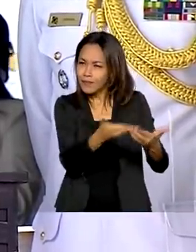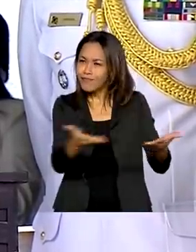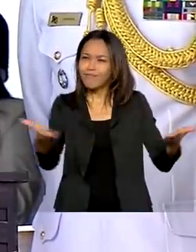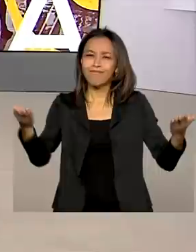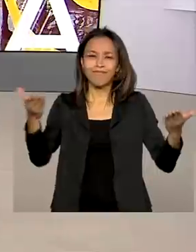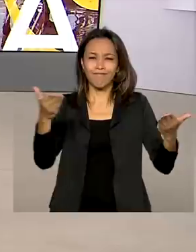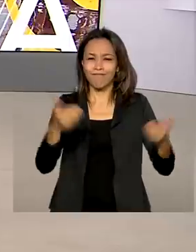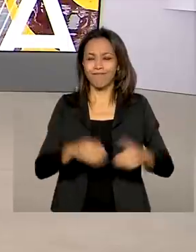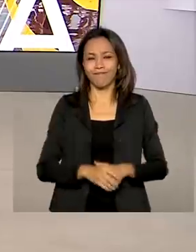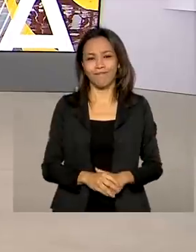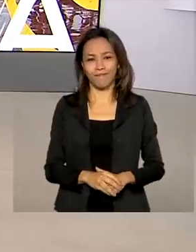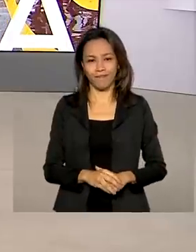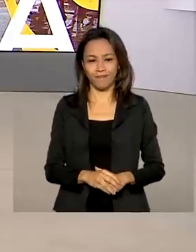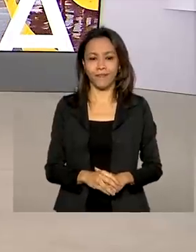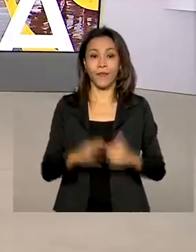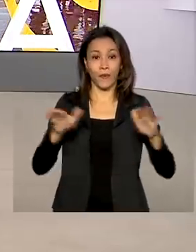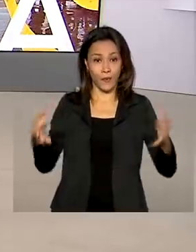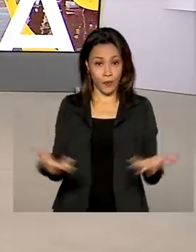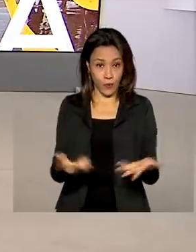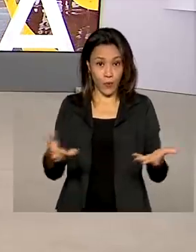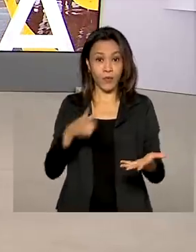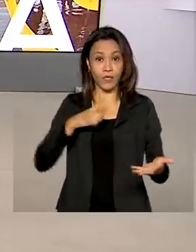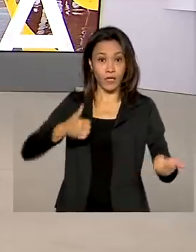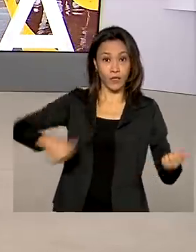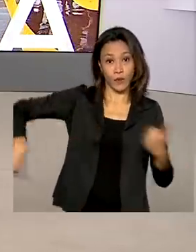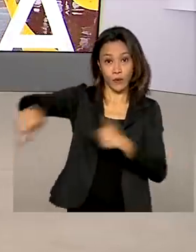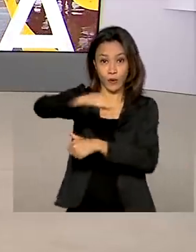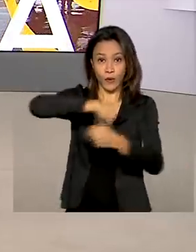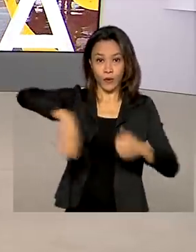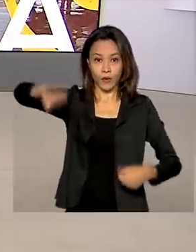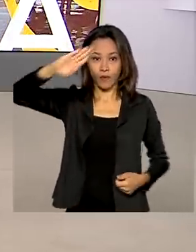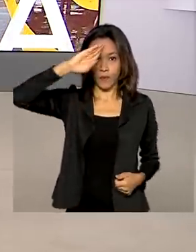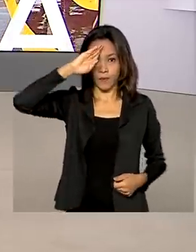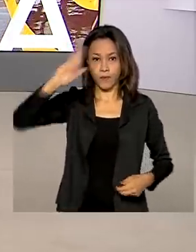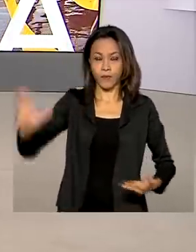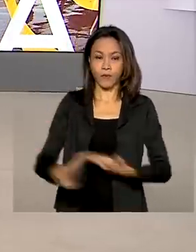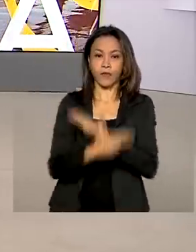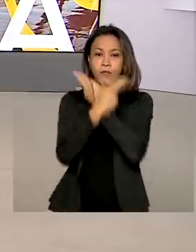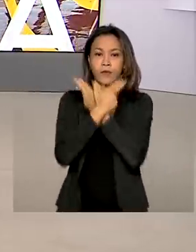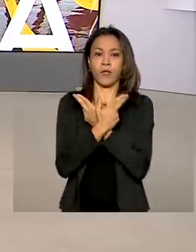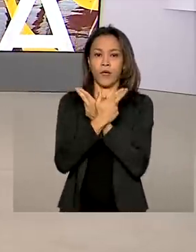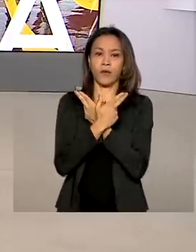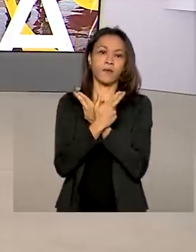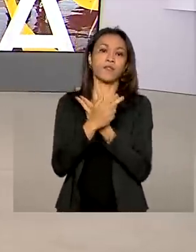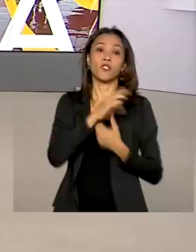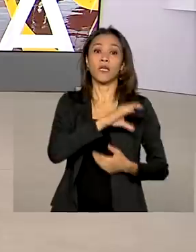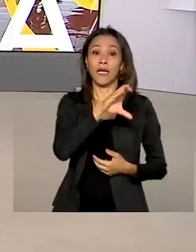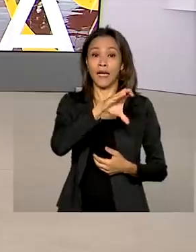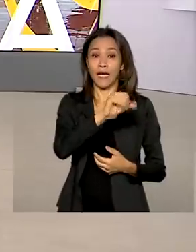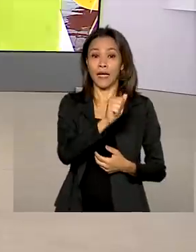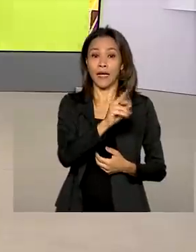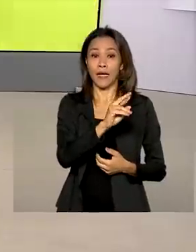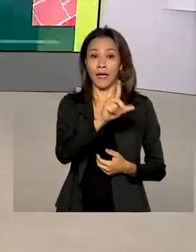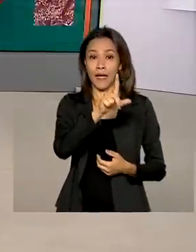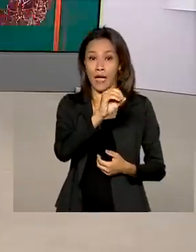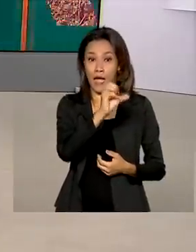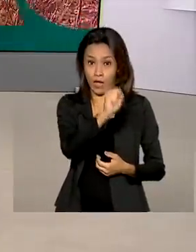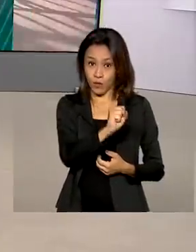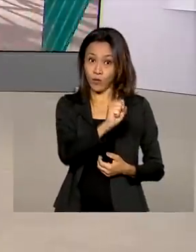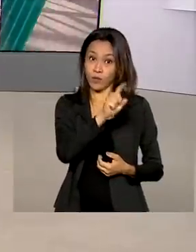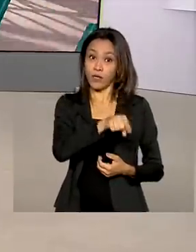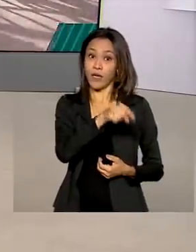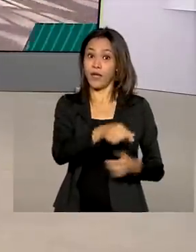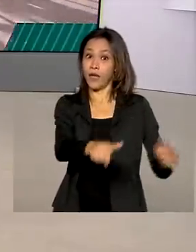passado. E hoje tem troca de comando na aeronáutica. O tenente brigadeiro do ar, Carlos de Almeida Batista Júnior,